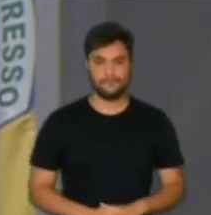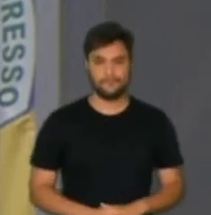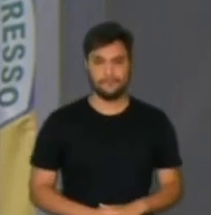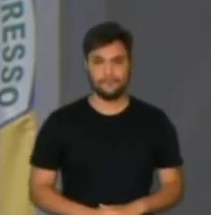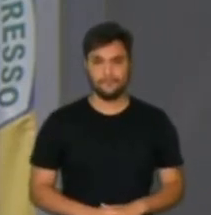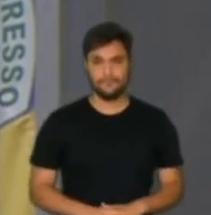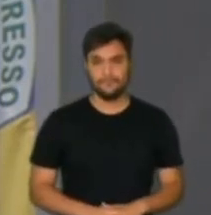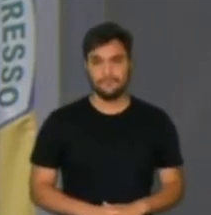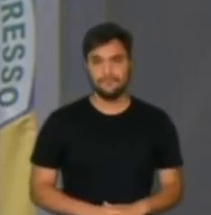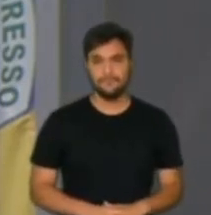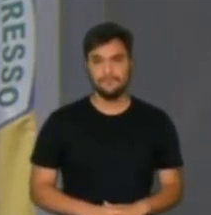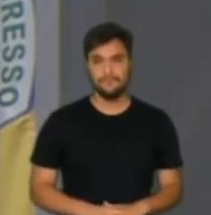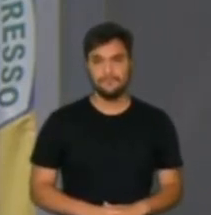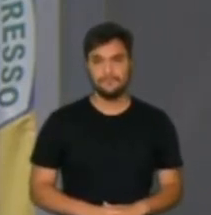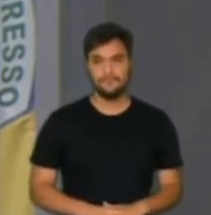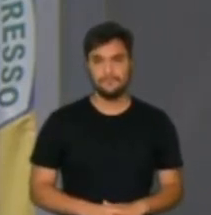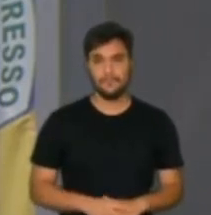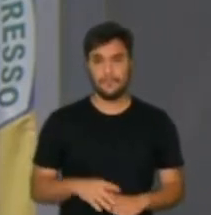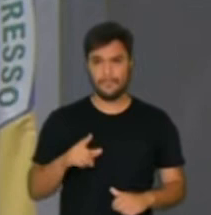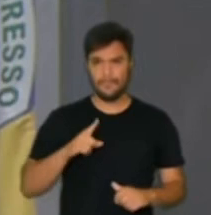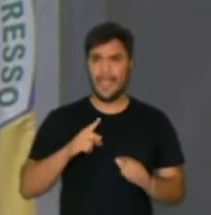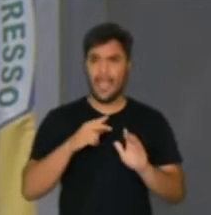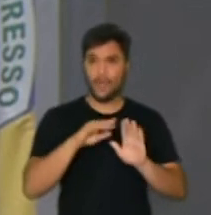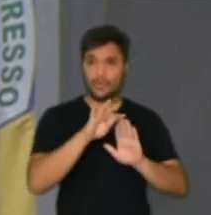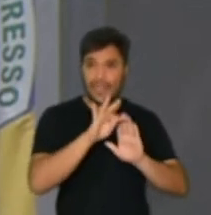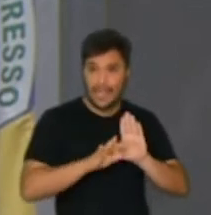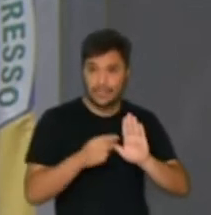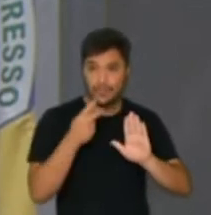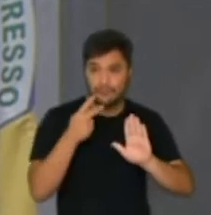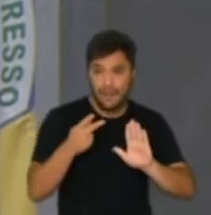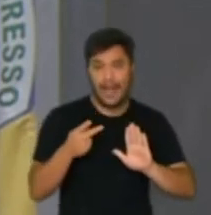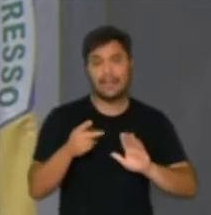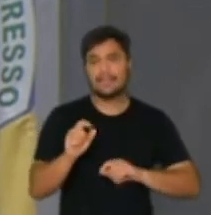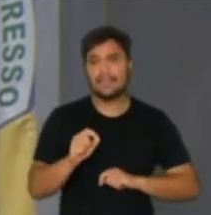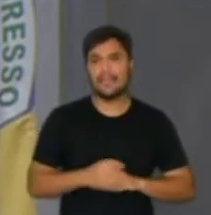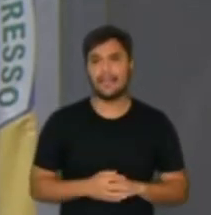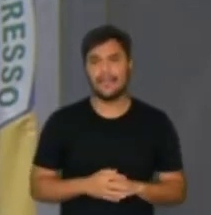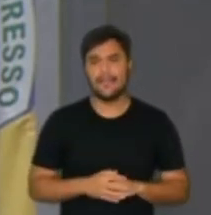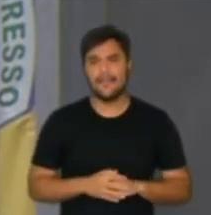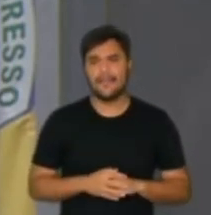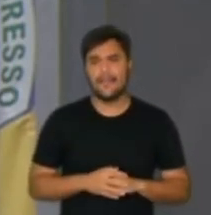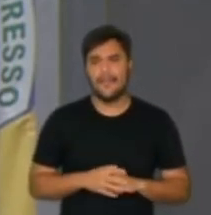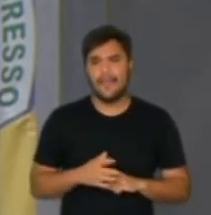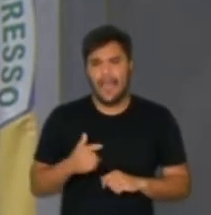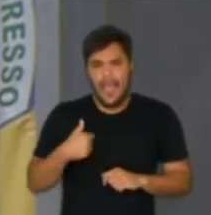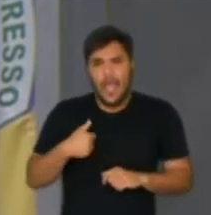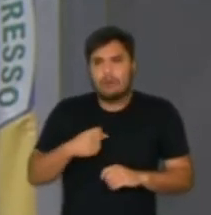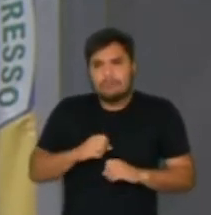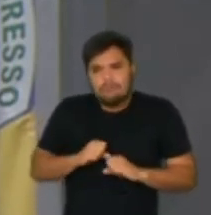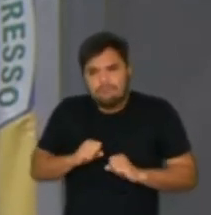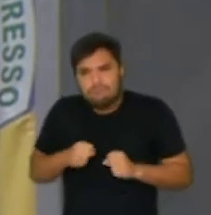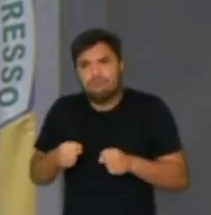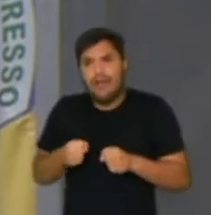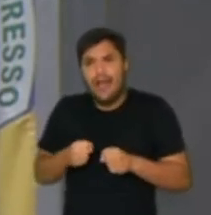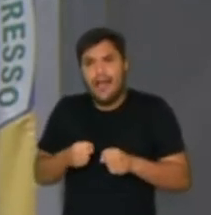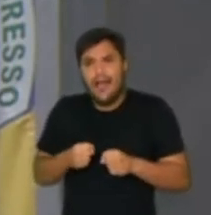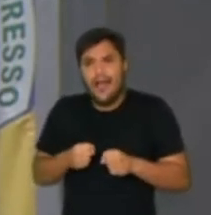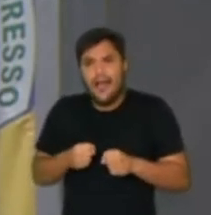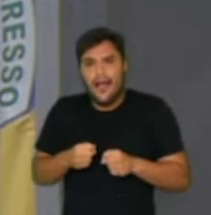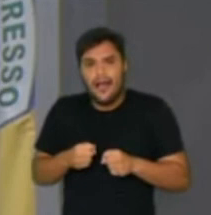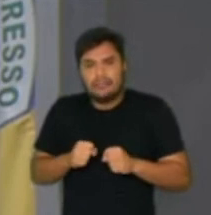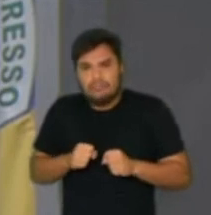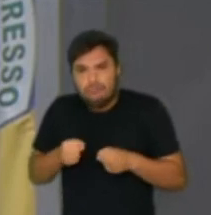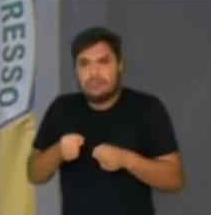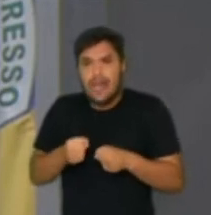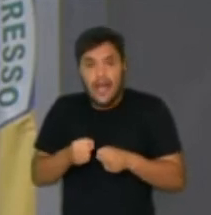Dizer que tem uma parte da nota que diz que esticar a corda a ponto de prejudicar a vida dos brasileiros não é justo.